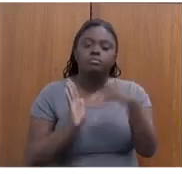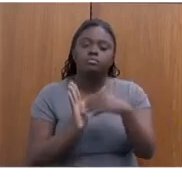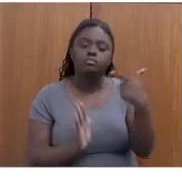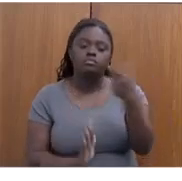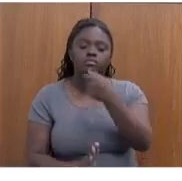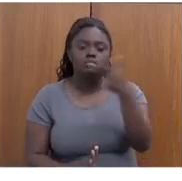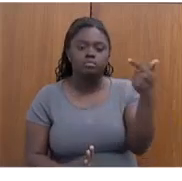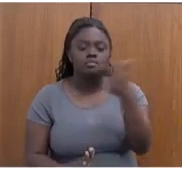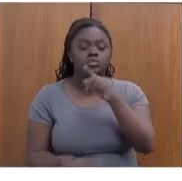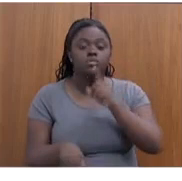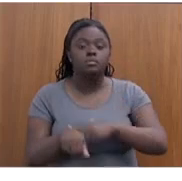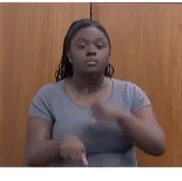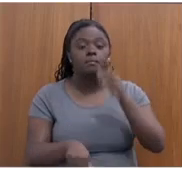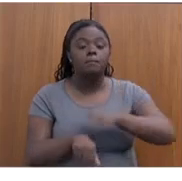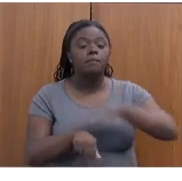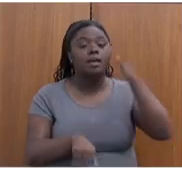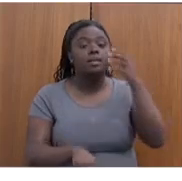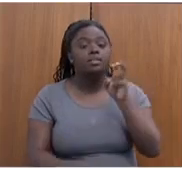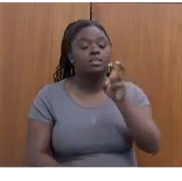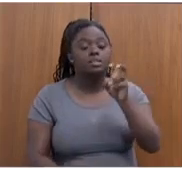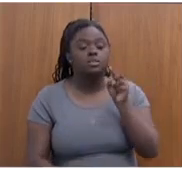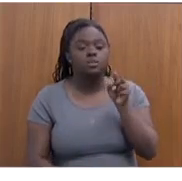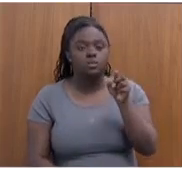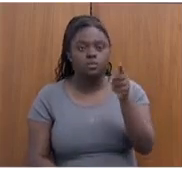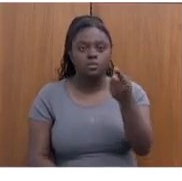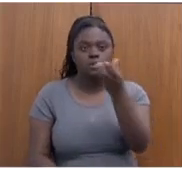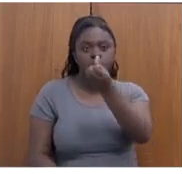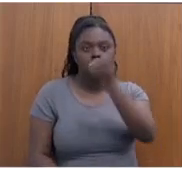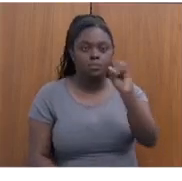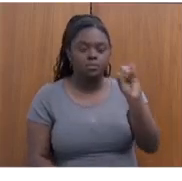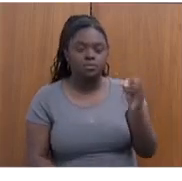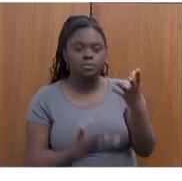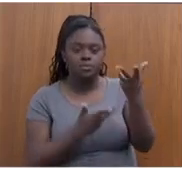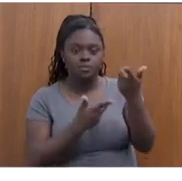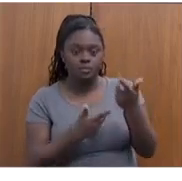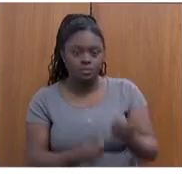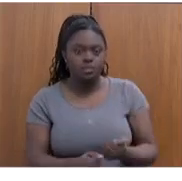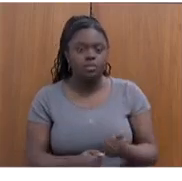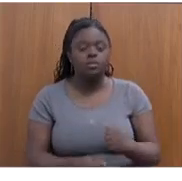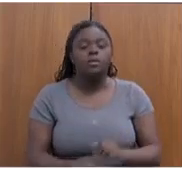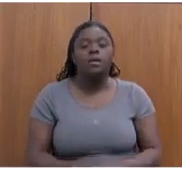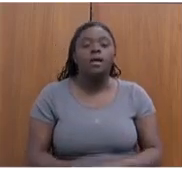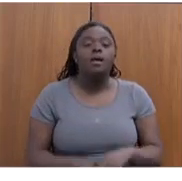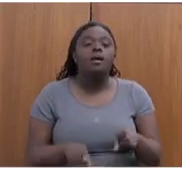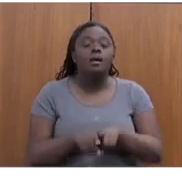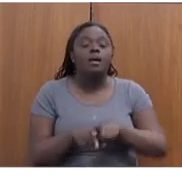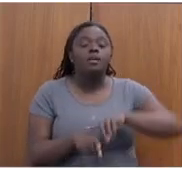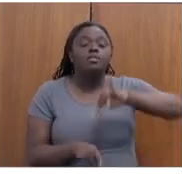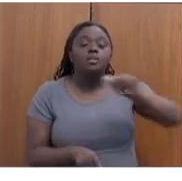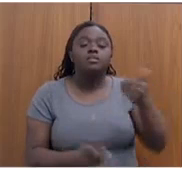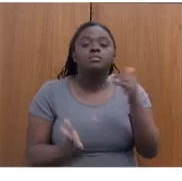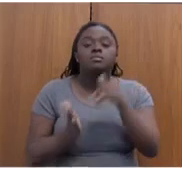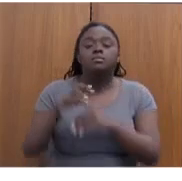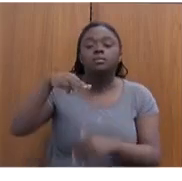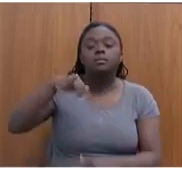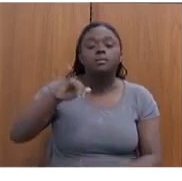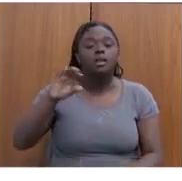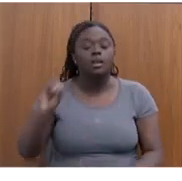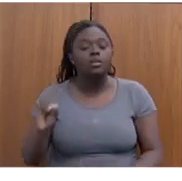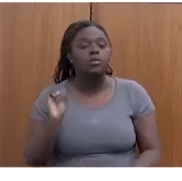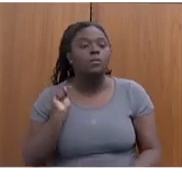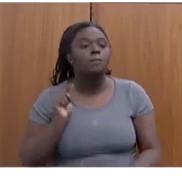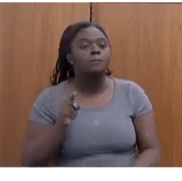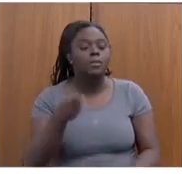.900 atendimentos a 699 mulheres. E de janeiro a maio deste ano, nós já atendemos 1.096